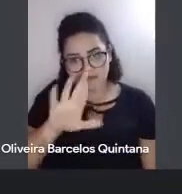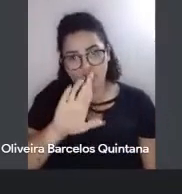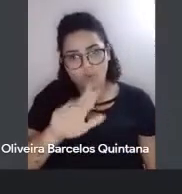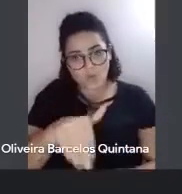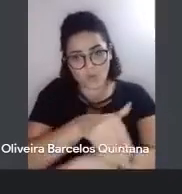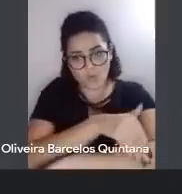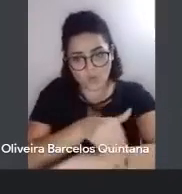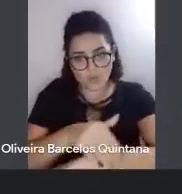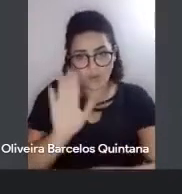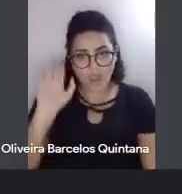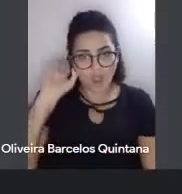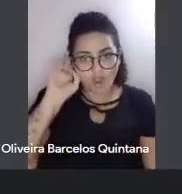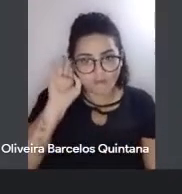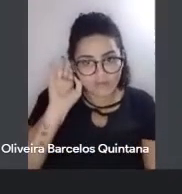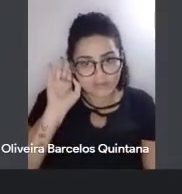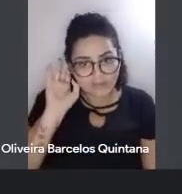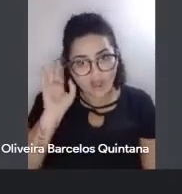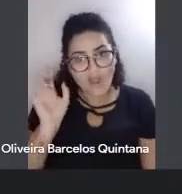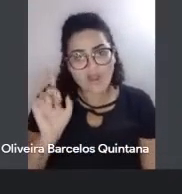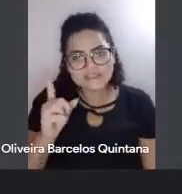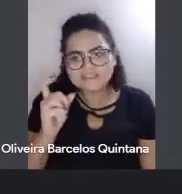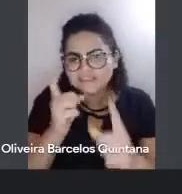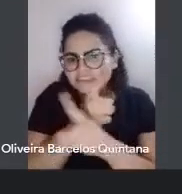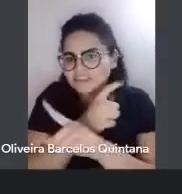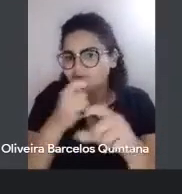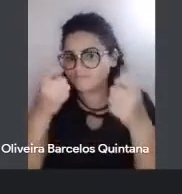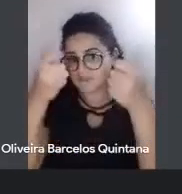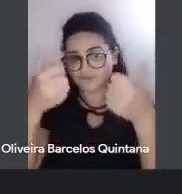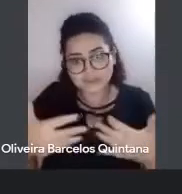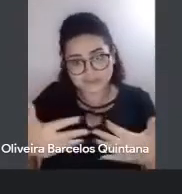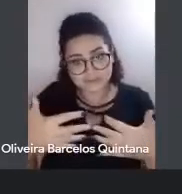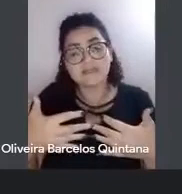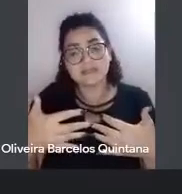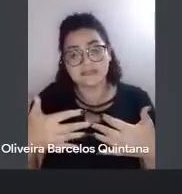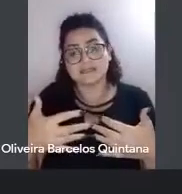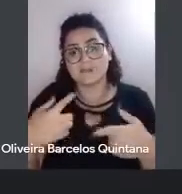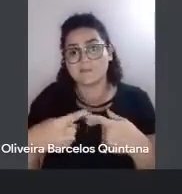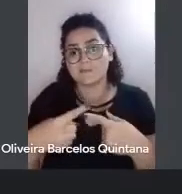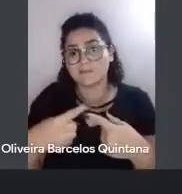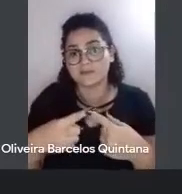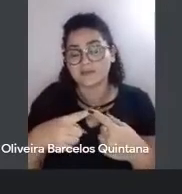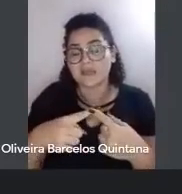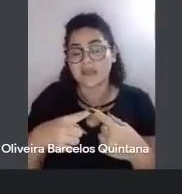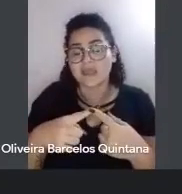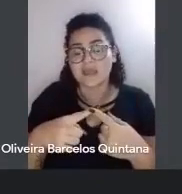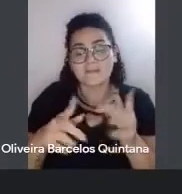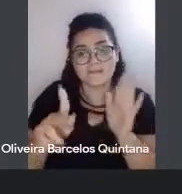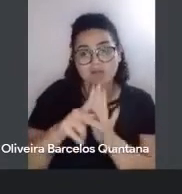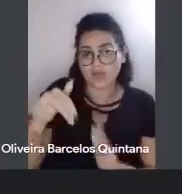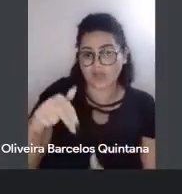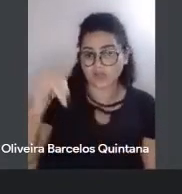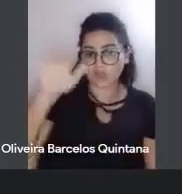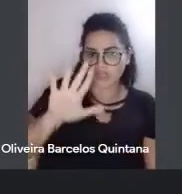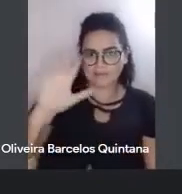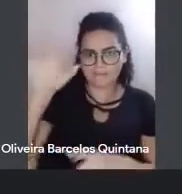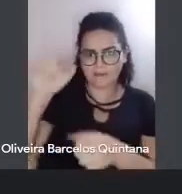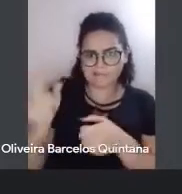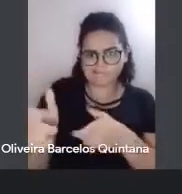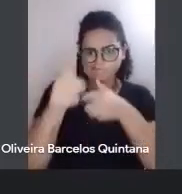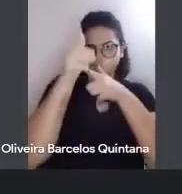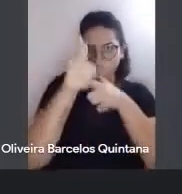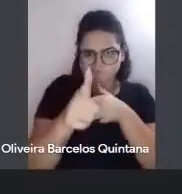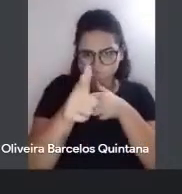é isso, Regina? É difícil explicar. Explicar por que o sertanejo pega uma espingarda, sei lá,